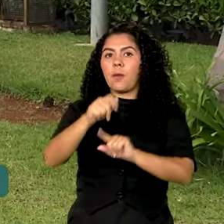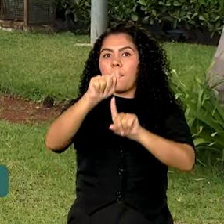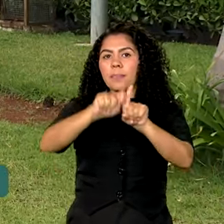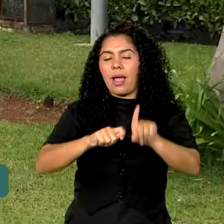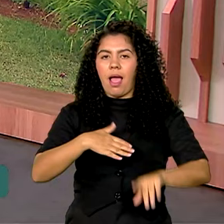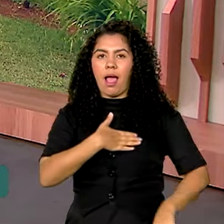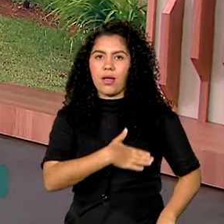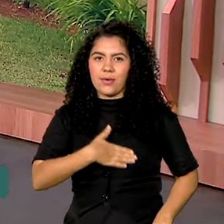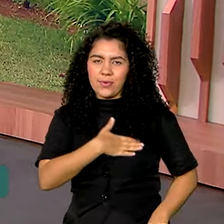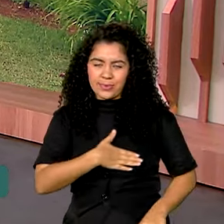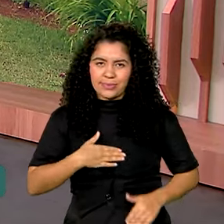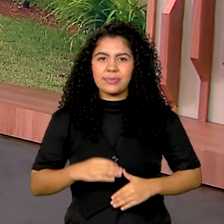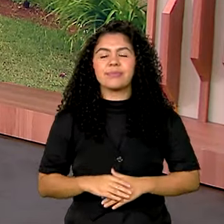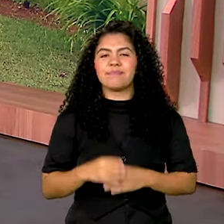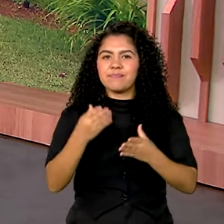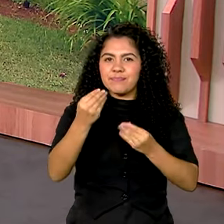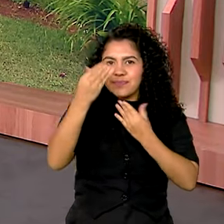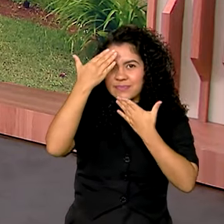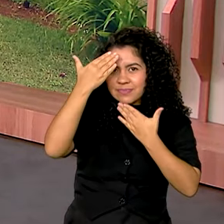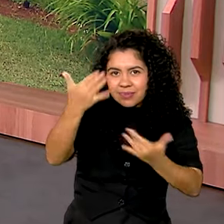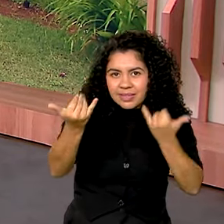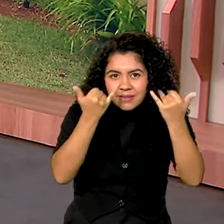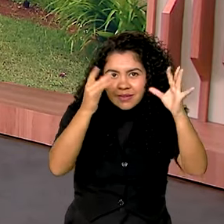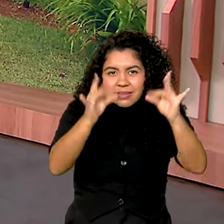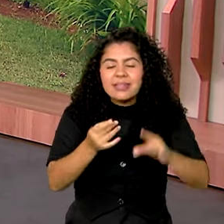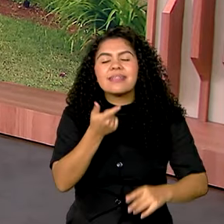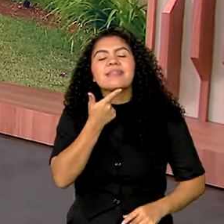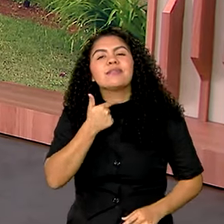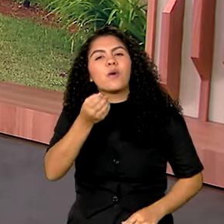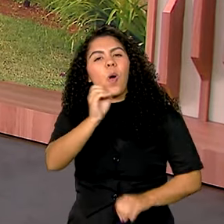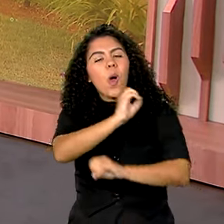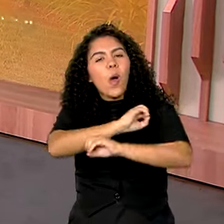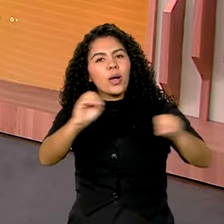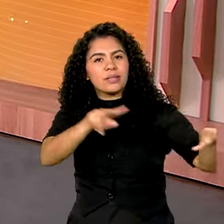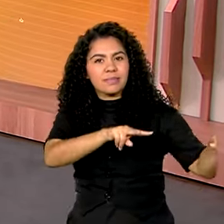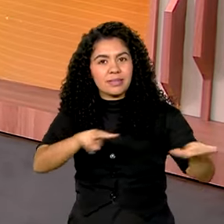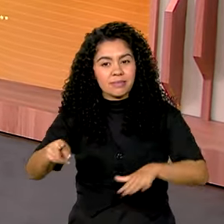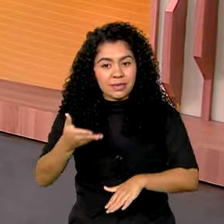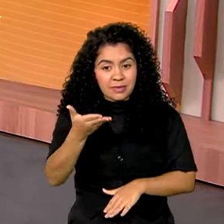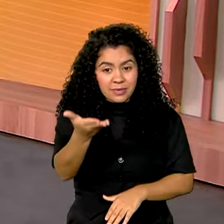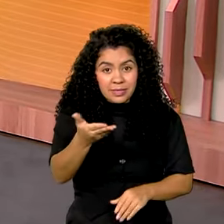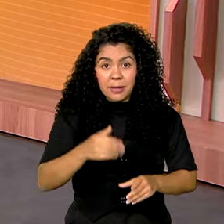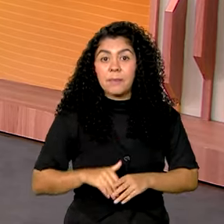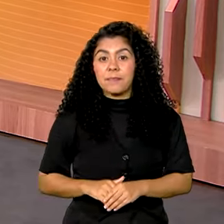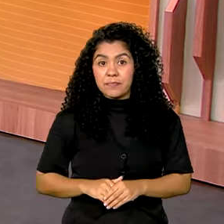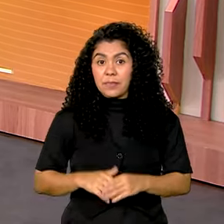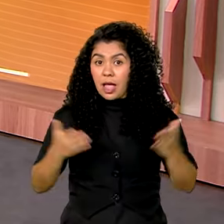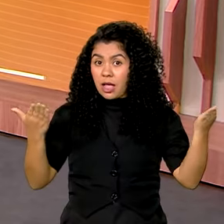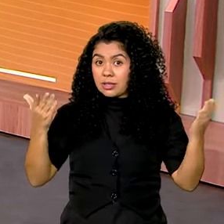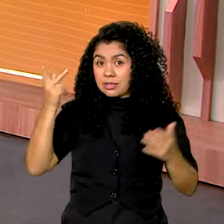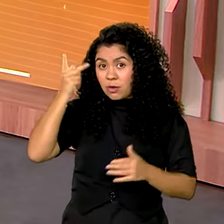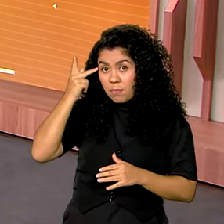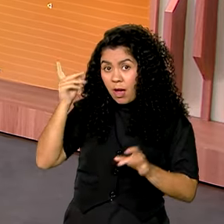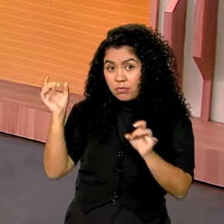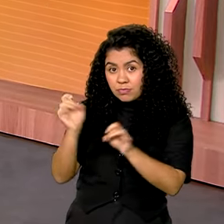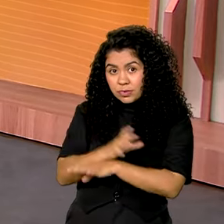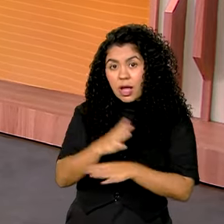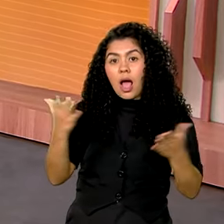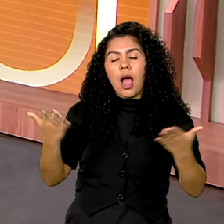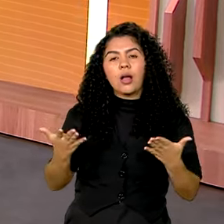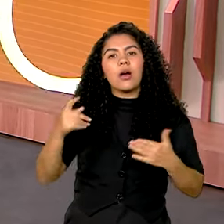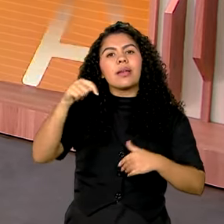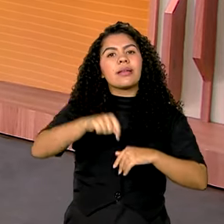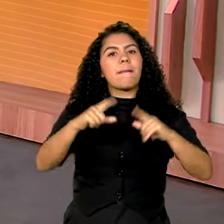Karine. Obrigada, Dimas. Boa semana para você em São Paulo. É isso. E de São Paulo, a gente volta aqui para